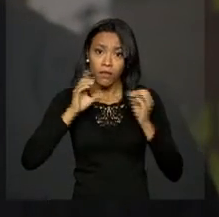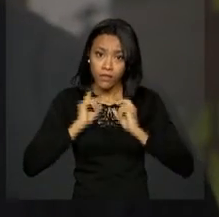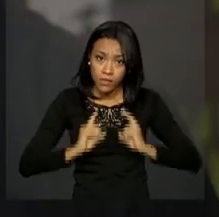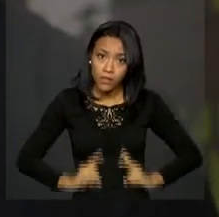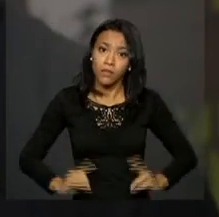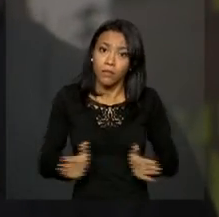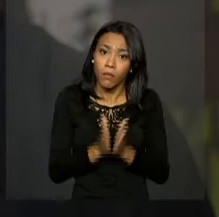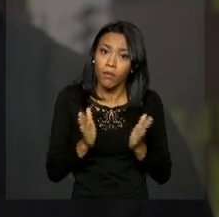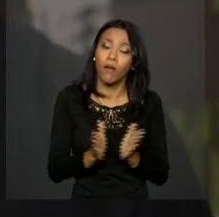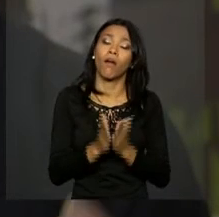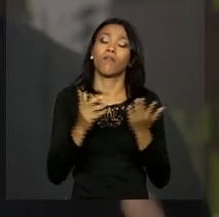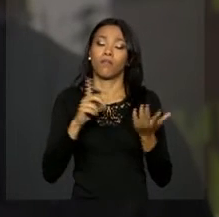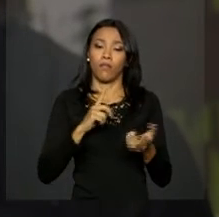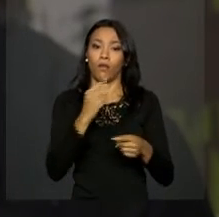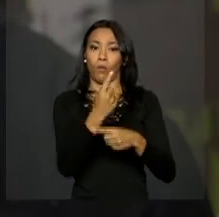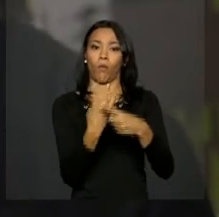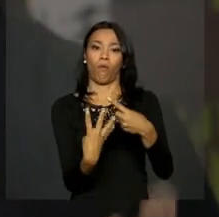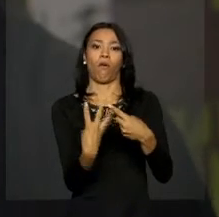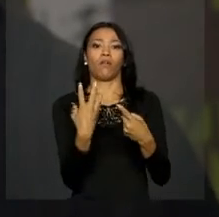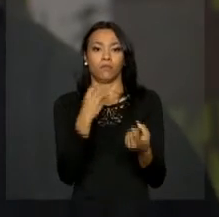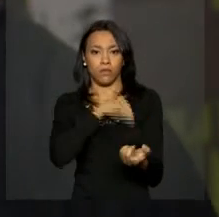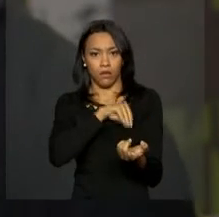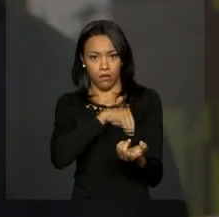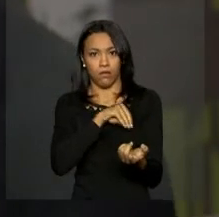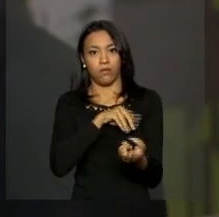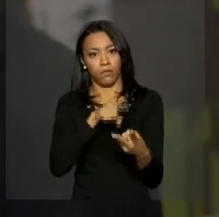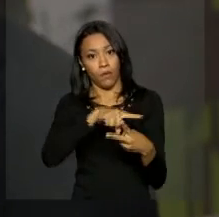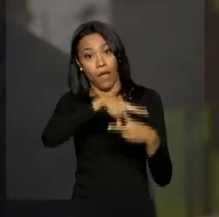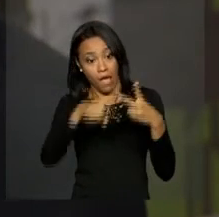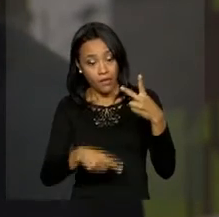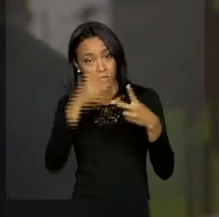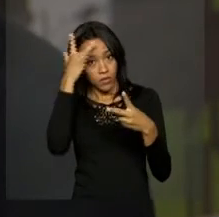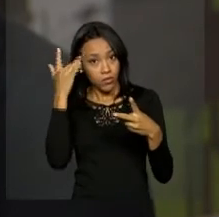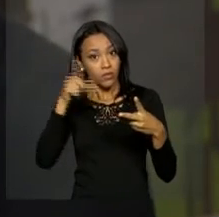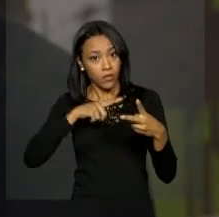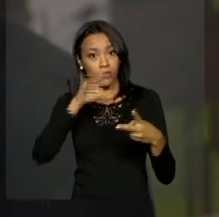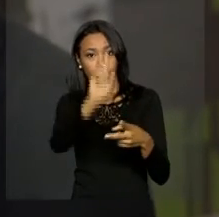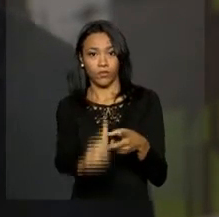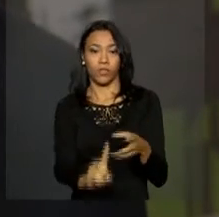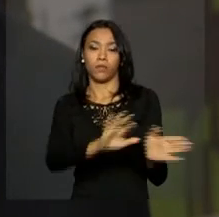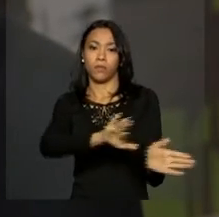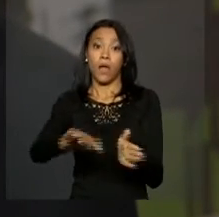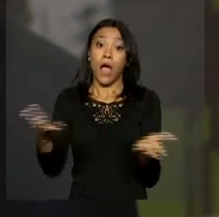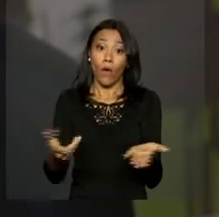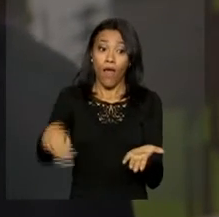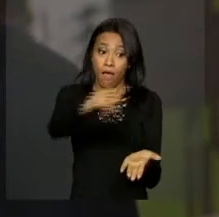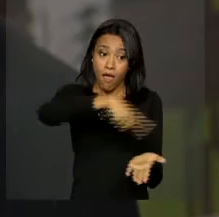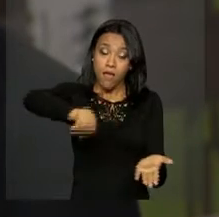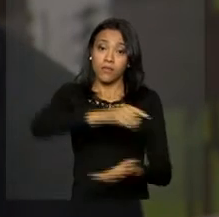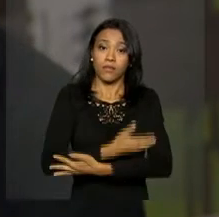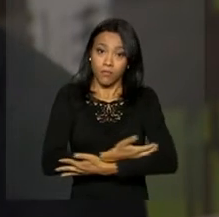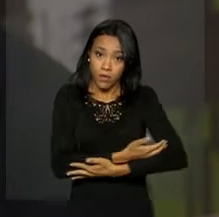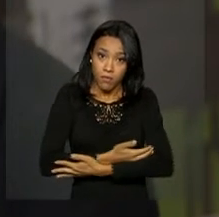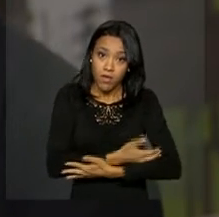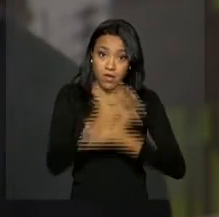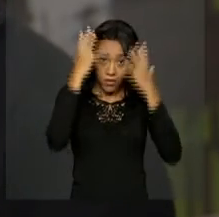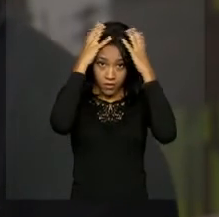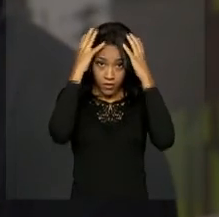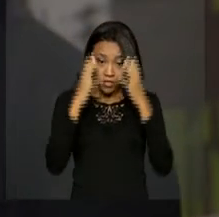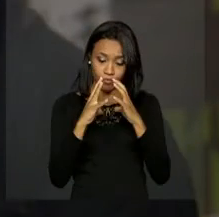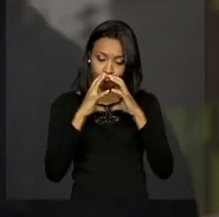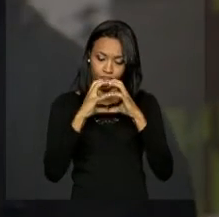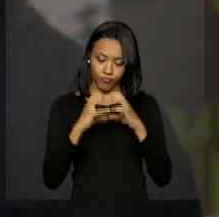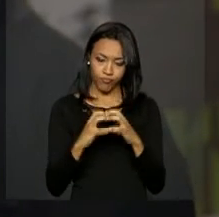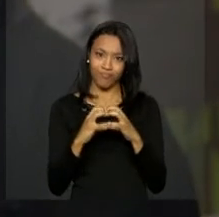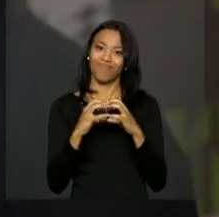baixa renda, com menos de um quarto de salário mínimo per capita. Ou seja, essas crianças com microcefalia terão os mesmos direitos daquelas crianças